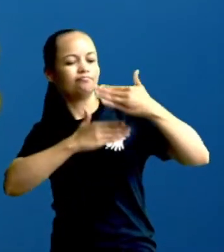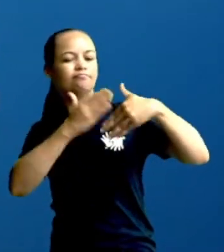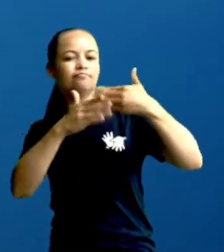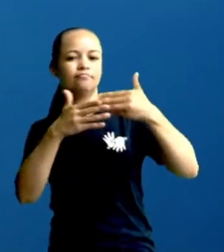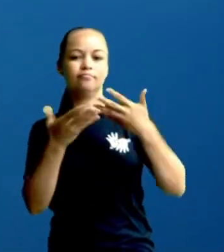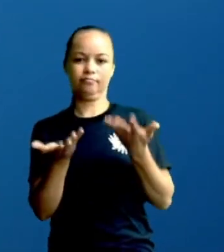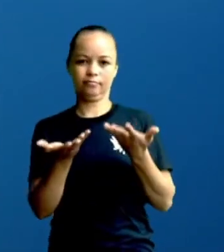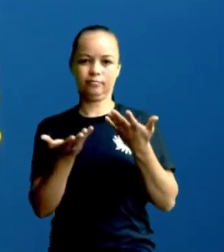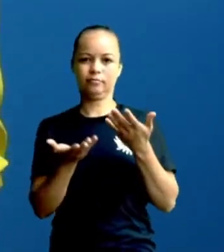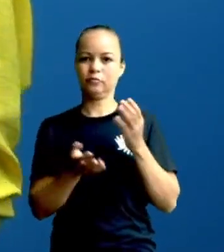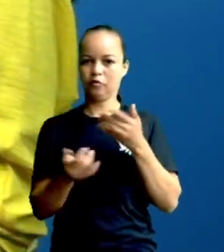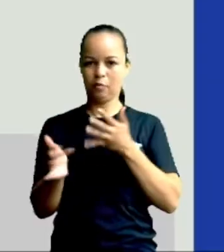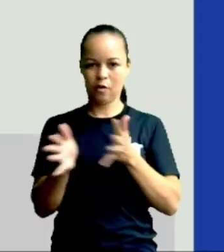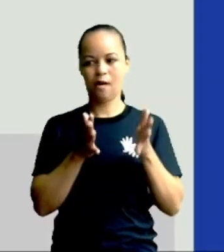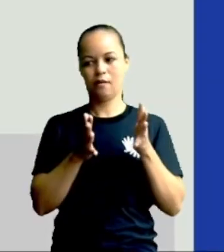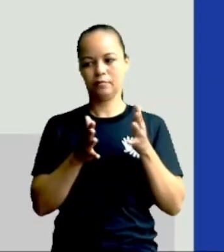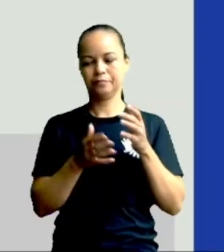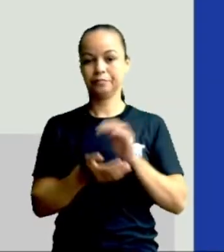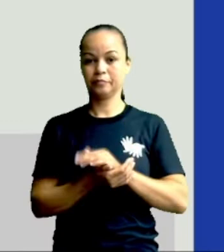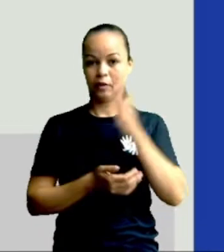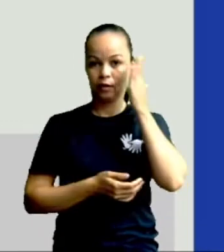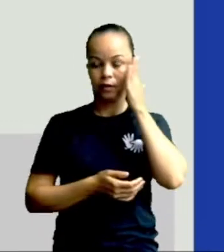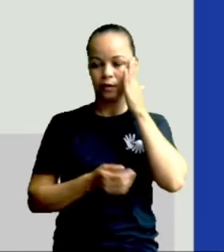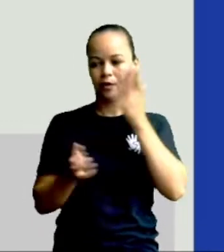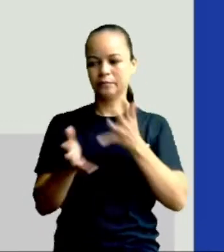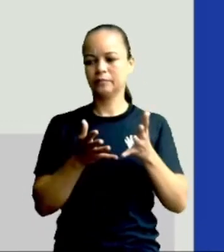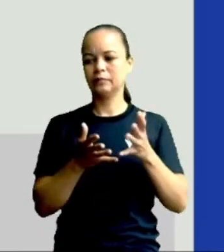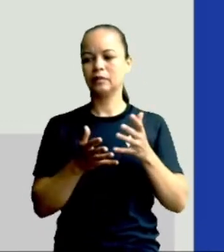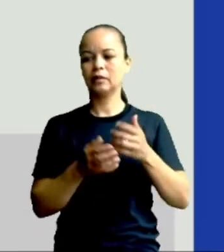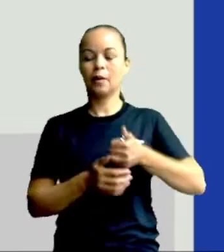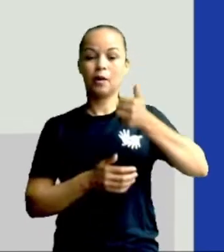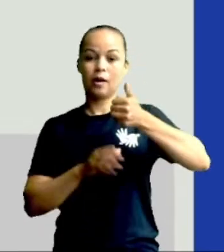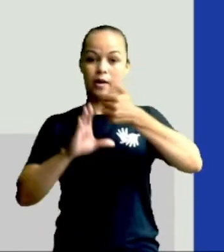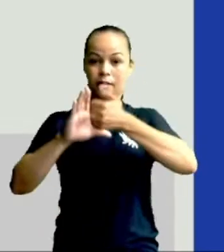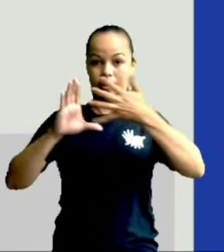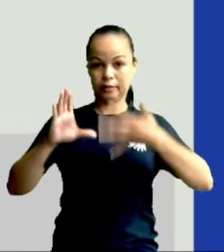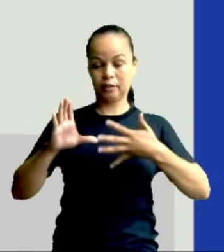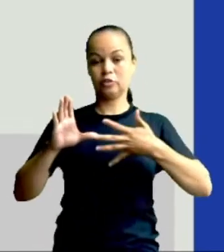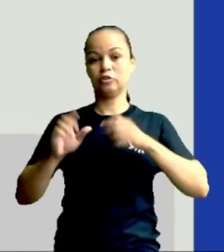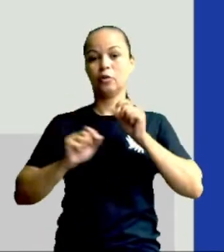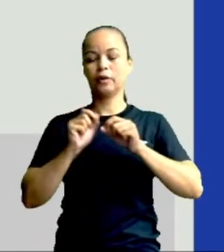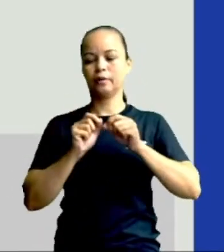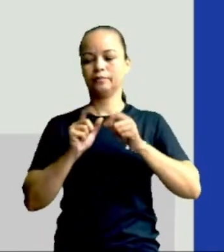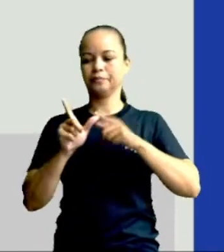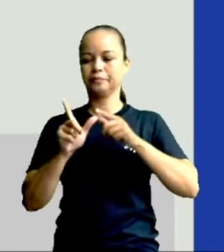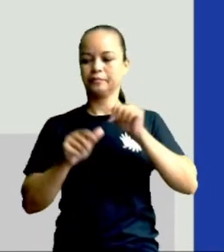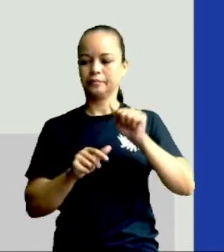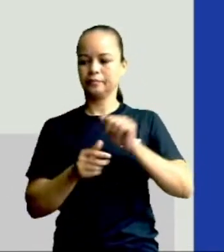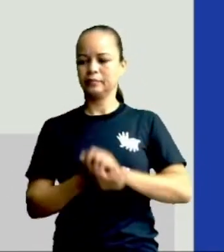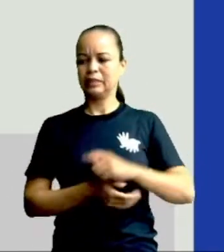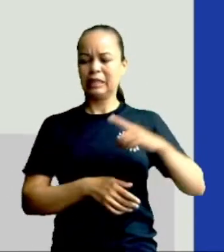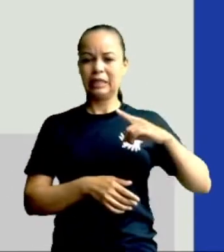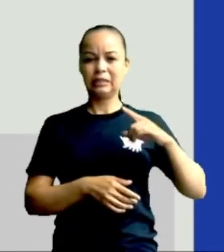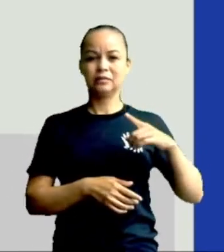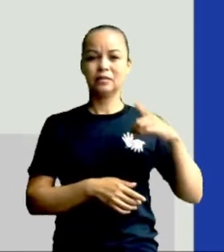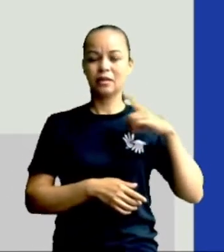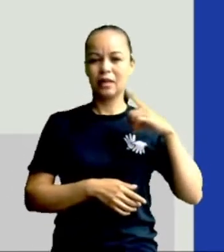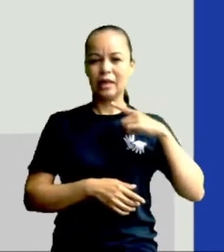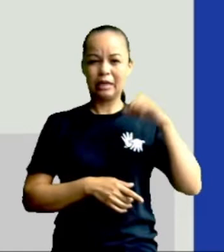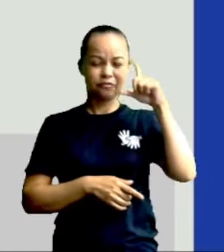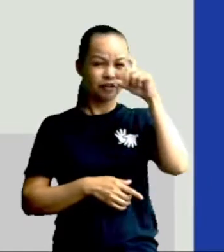Vamos lá? Vamos acompanhar? Olha, qual a principal característica? Letra A. Tinha dificuldade em comunicação?